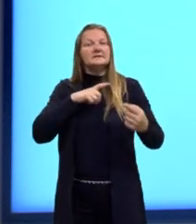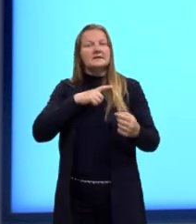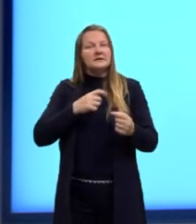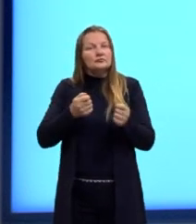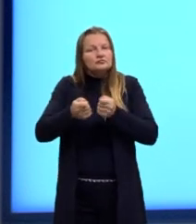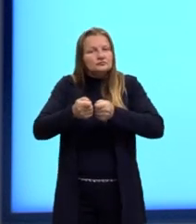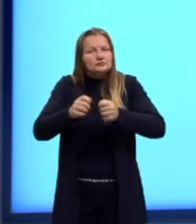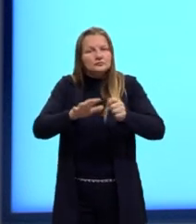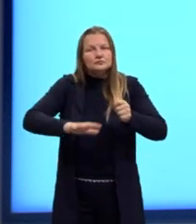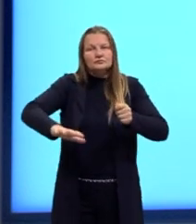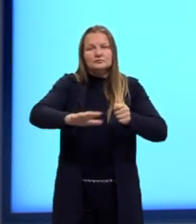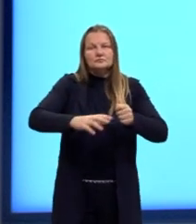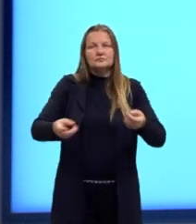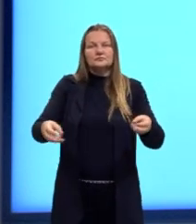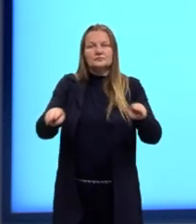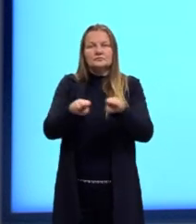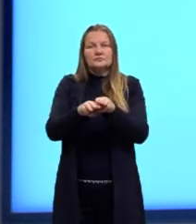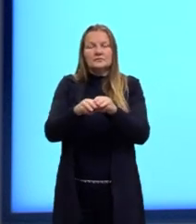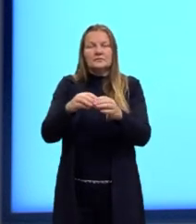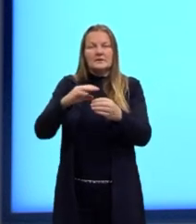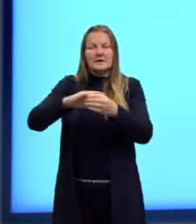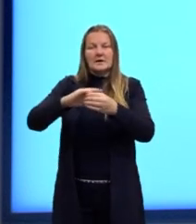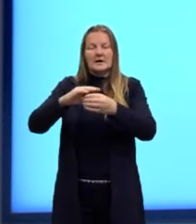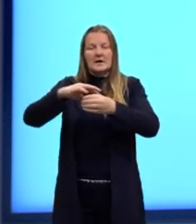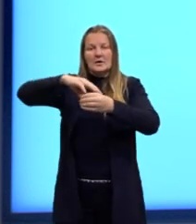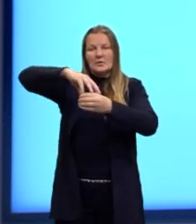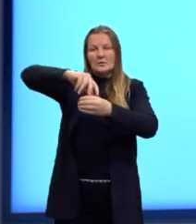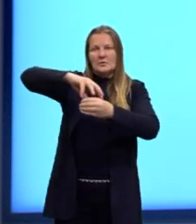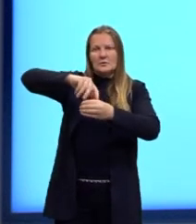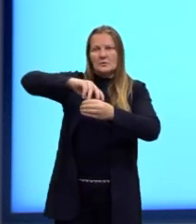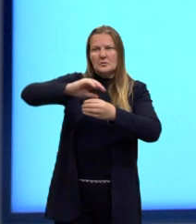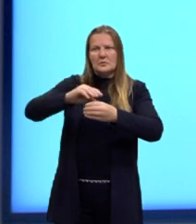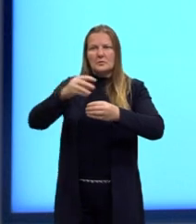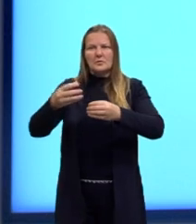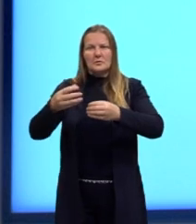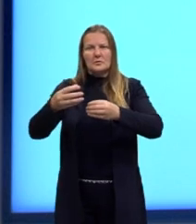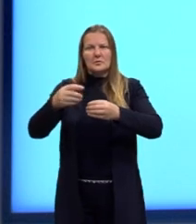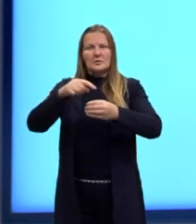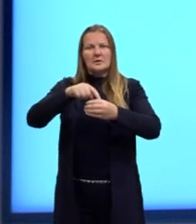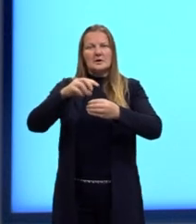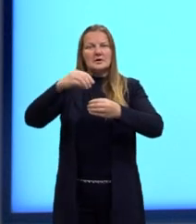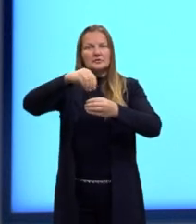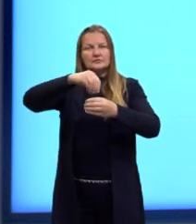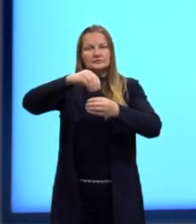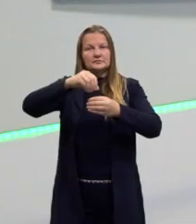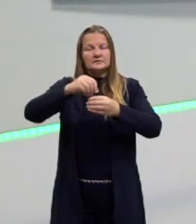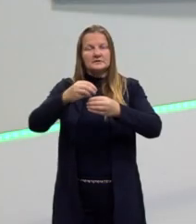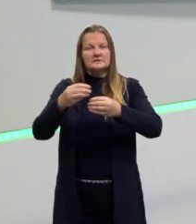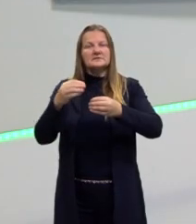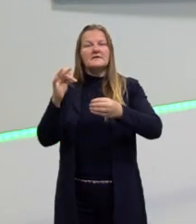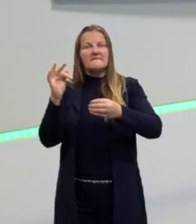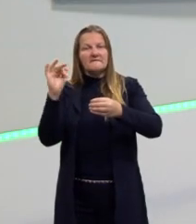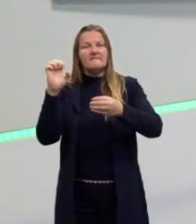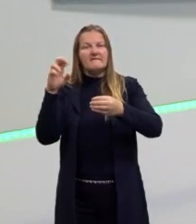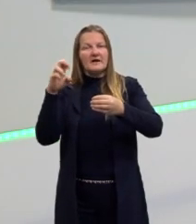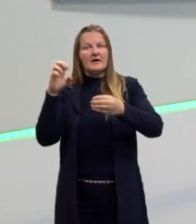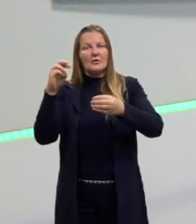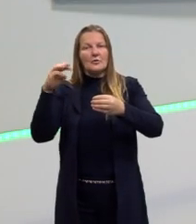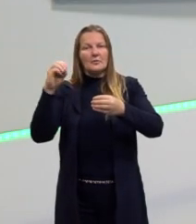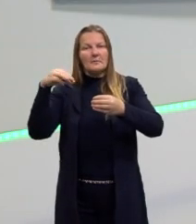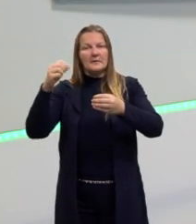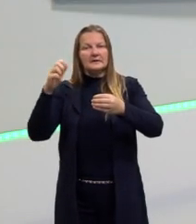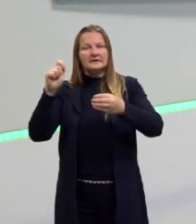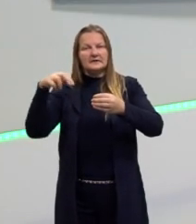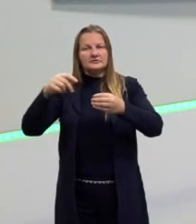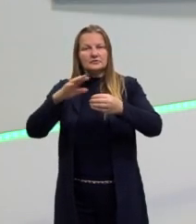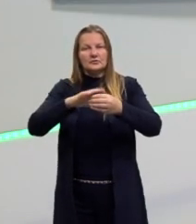magnéticos. Por exemplo, né? Aquela tampa que eu mostrei antes para vocês. Ela é, então, uma substância ferromagnética, né? Exemplo,